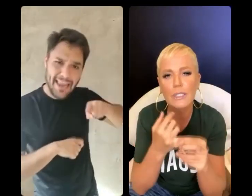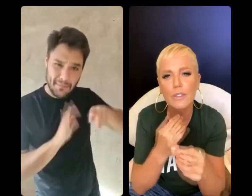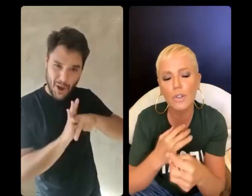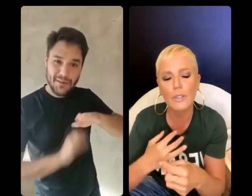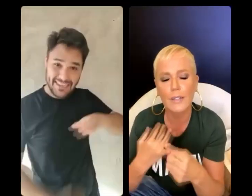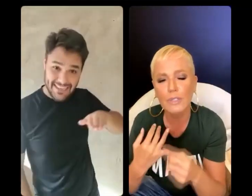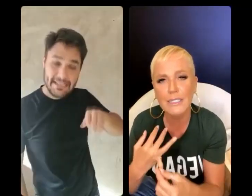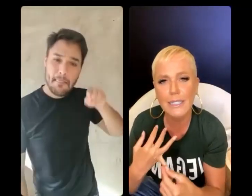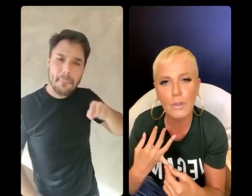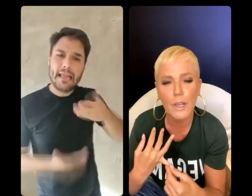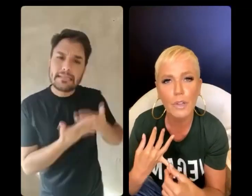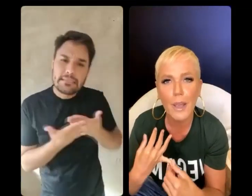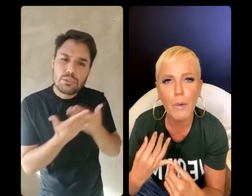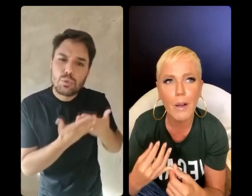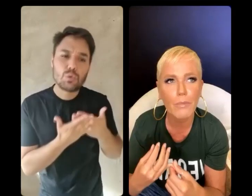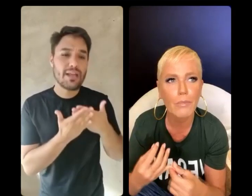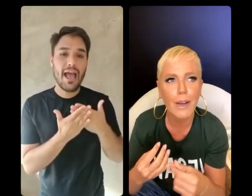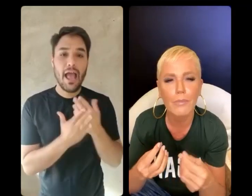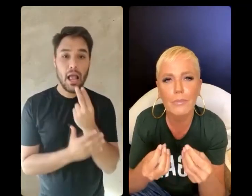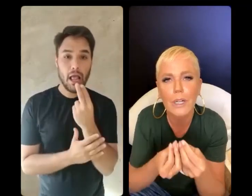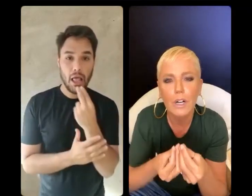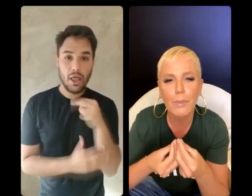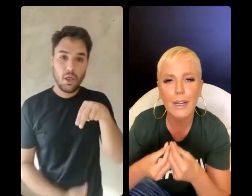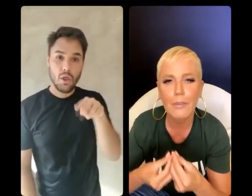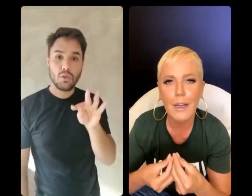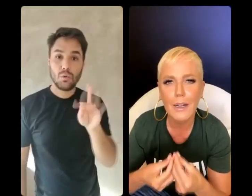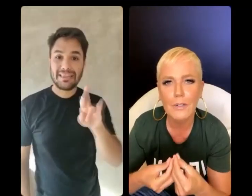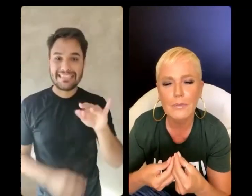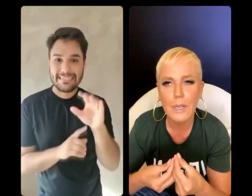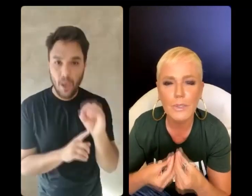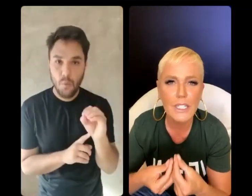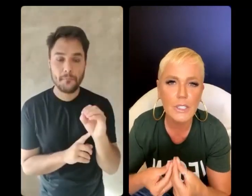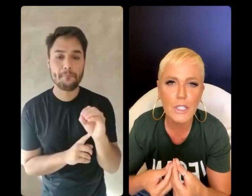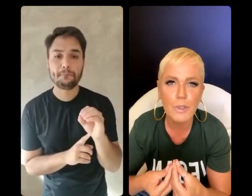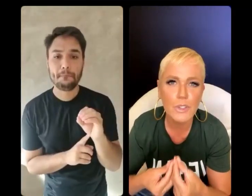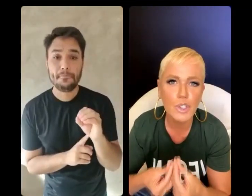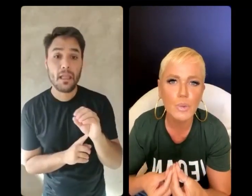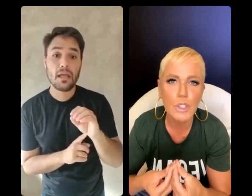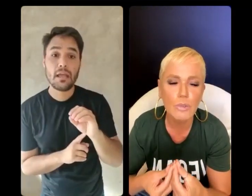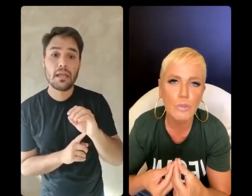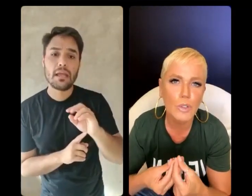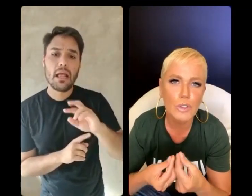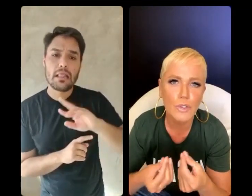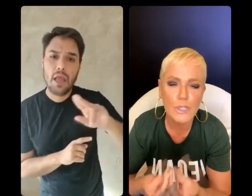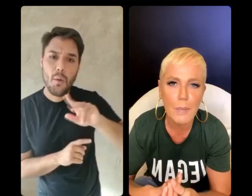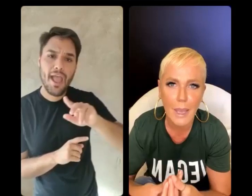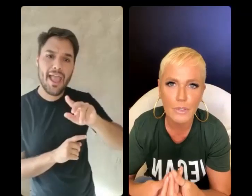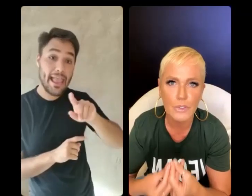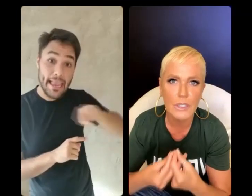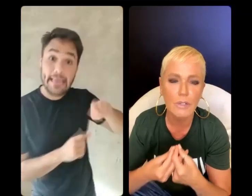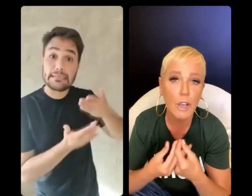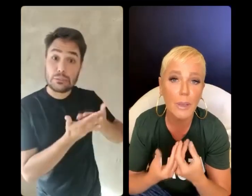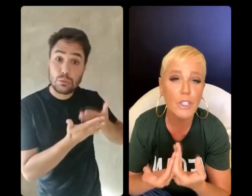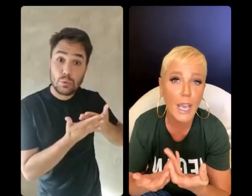nutrição não é uma coisa que as pessoas estudam quando vão ser